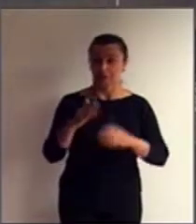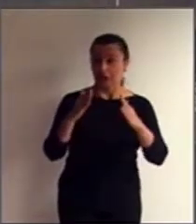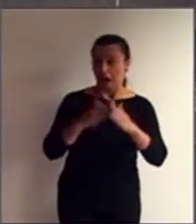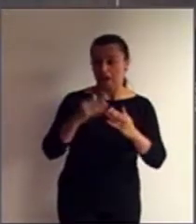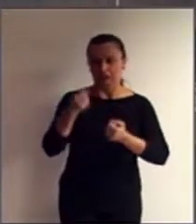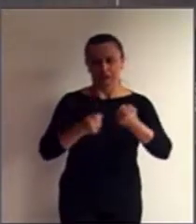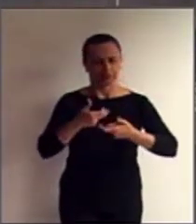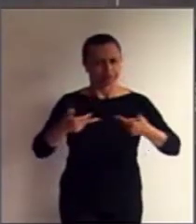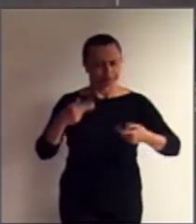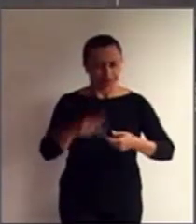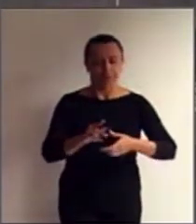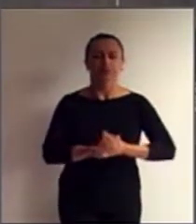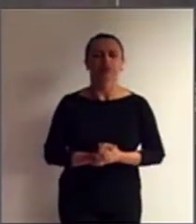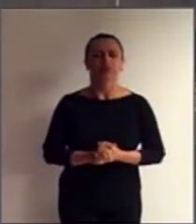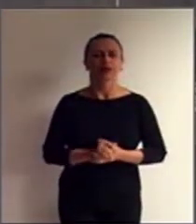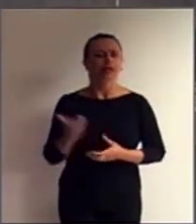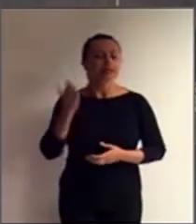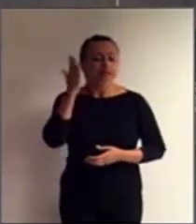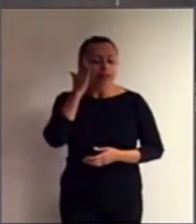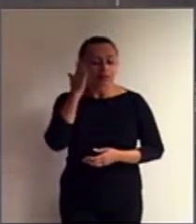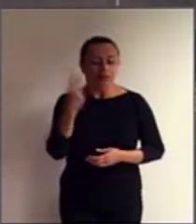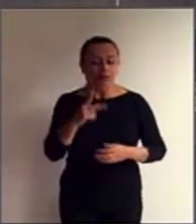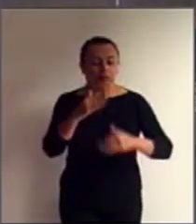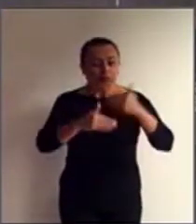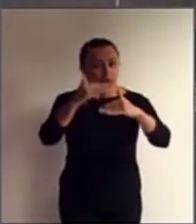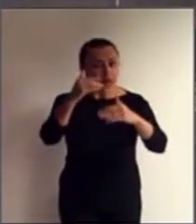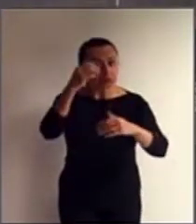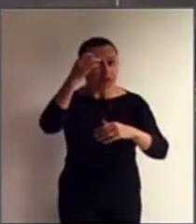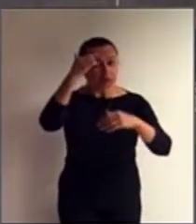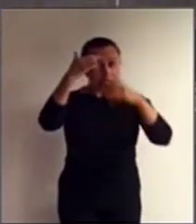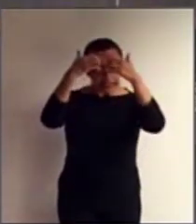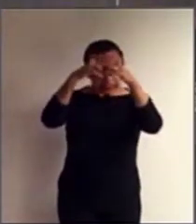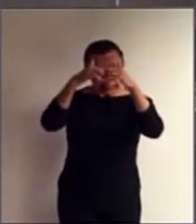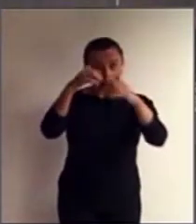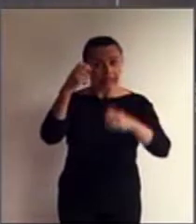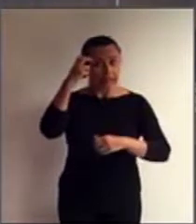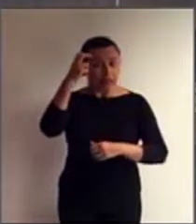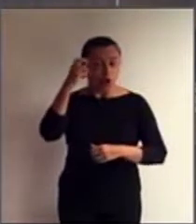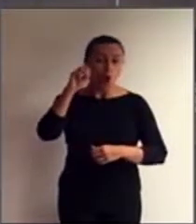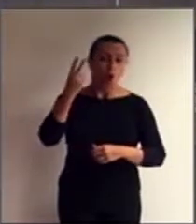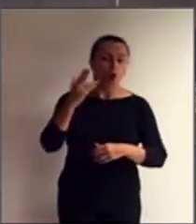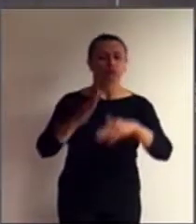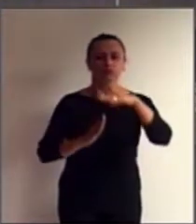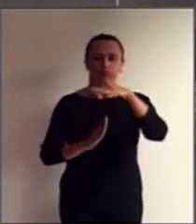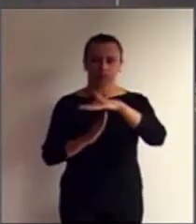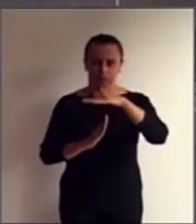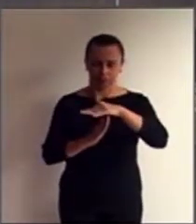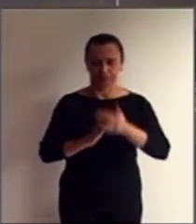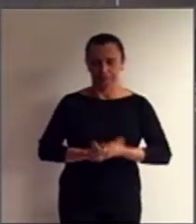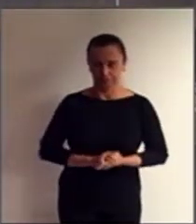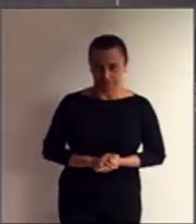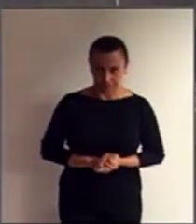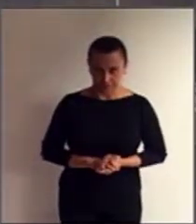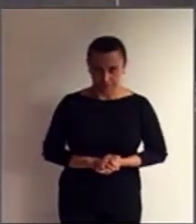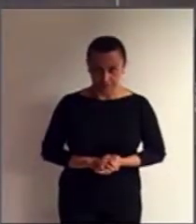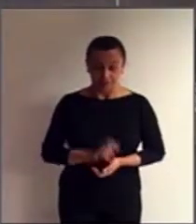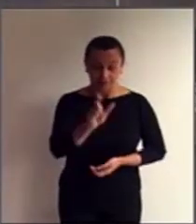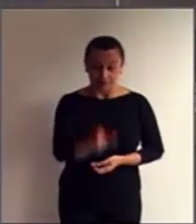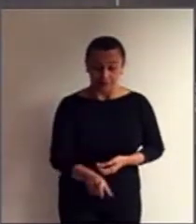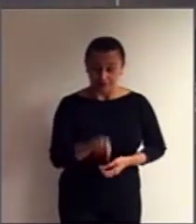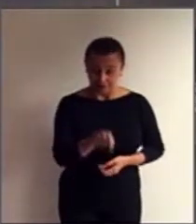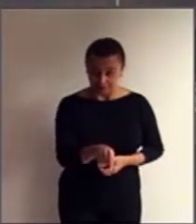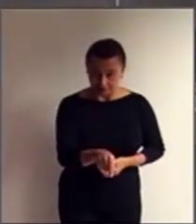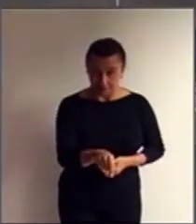fim de saber seu desenvolvimento intelectual ou estado mental. A pessoa interditanda,